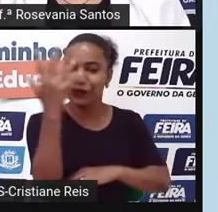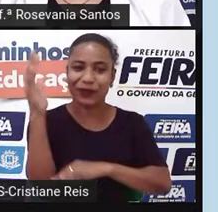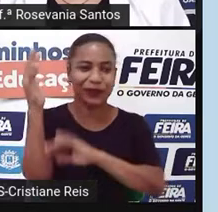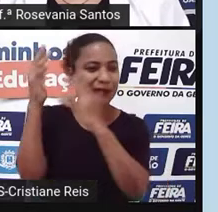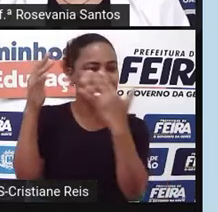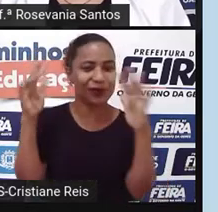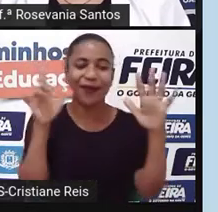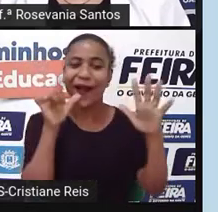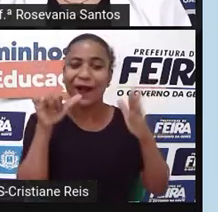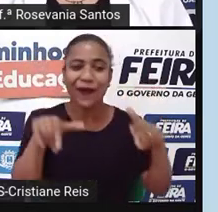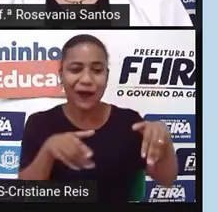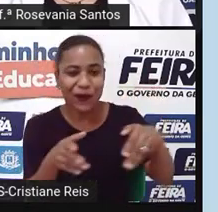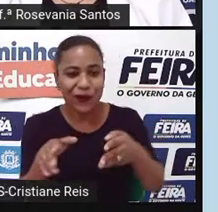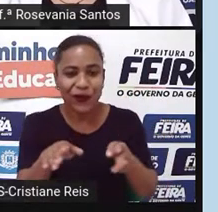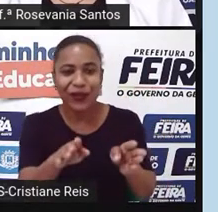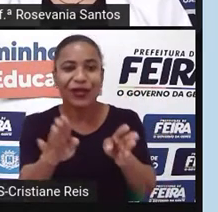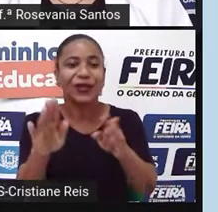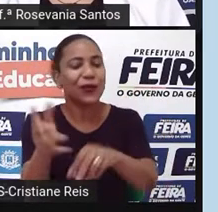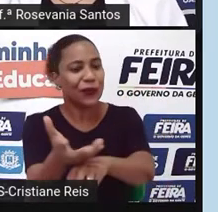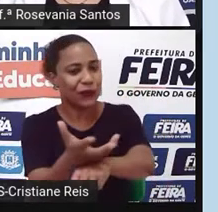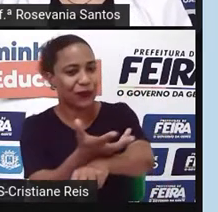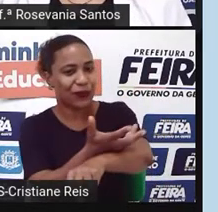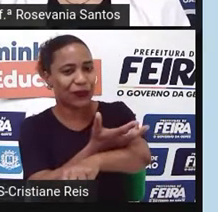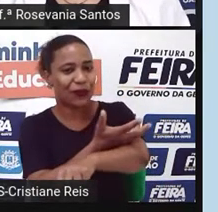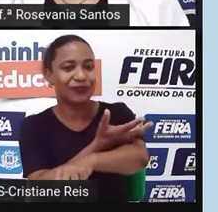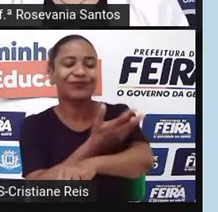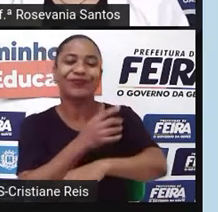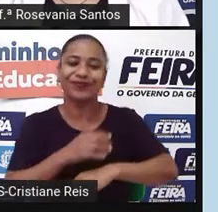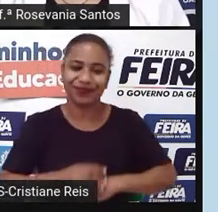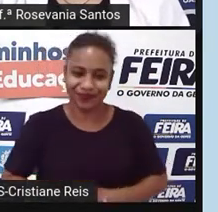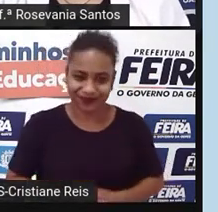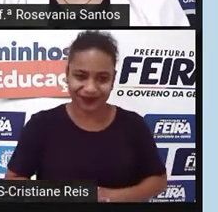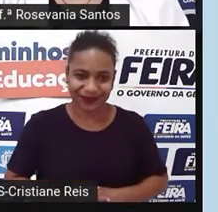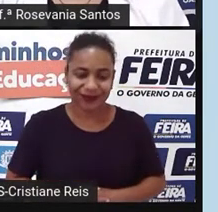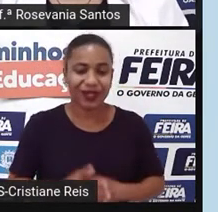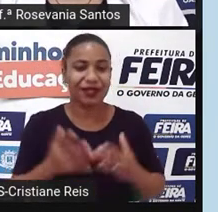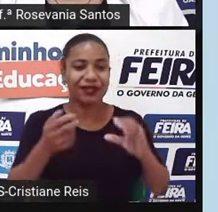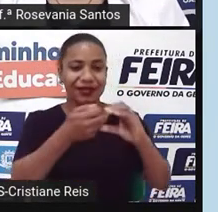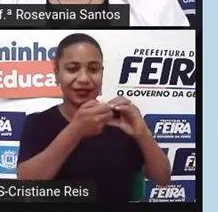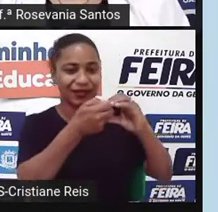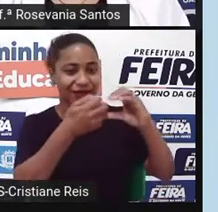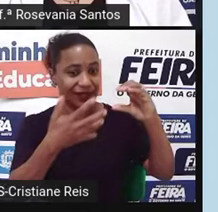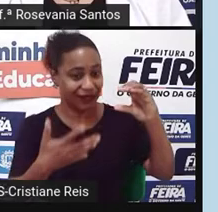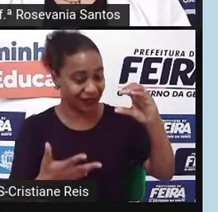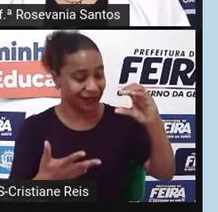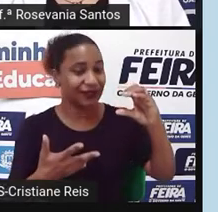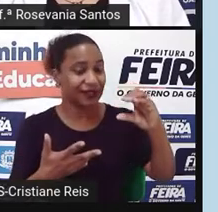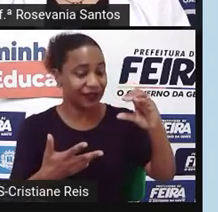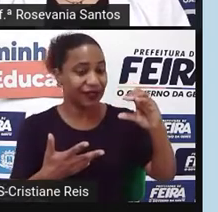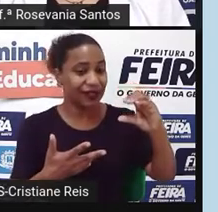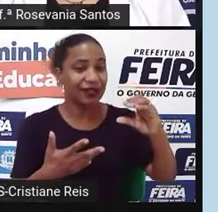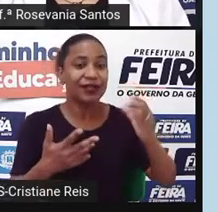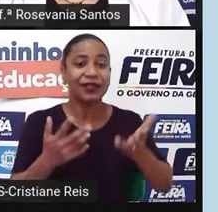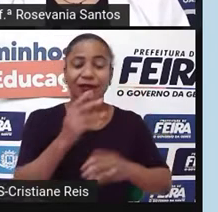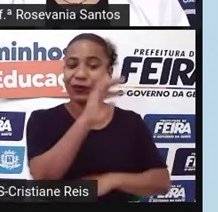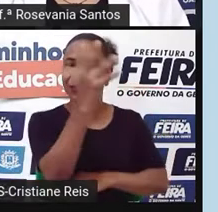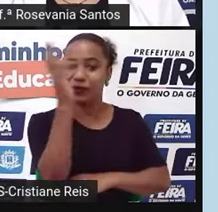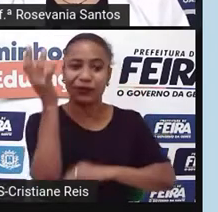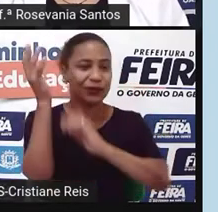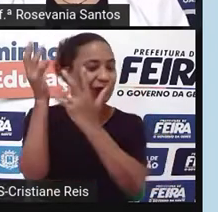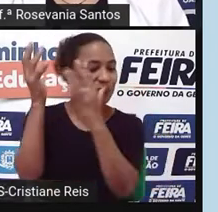presença de uma vegetação que vai adaptando a cada região que está aí, então, as características naturais, em razão da sua